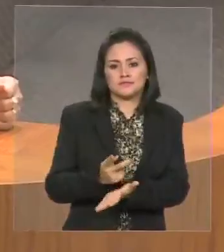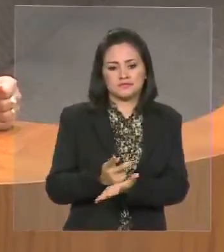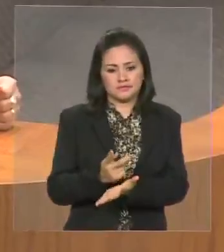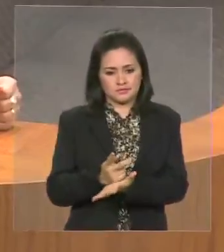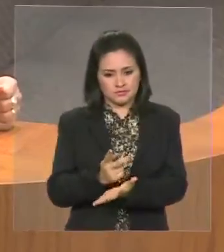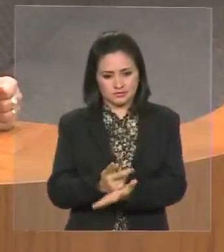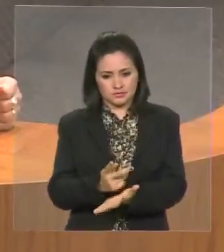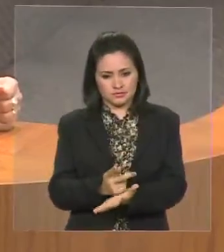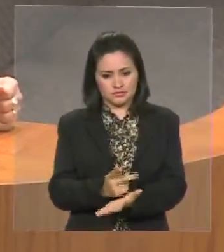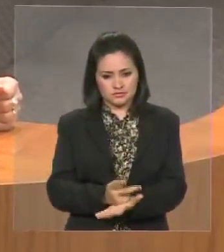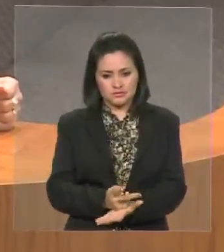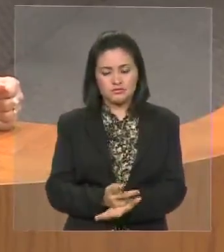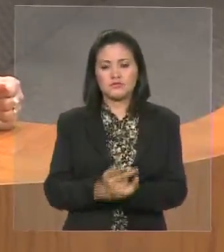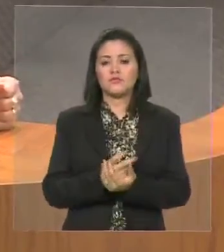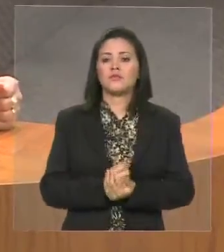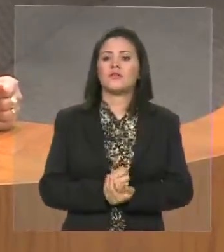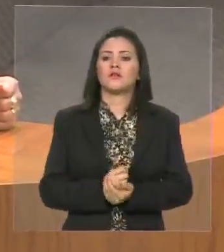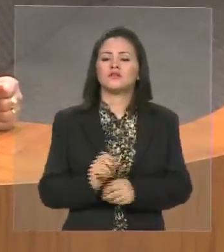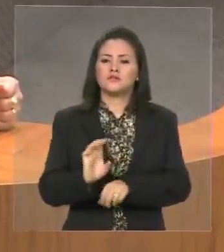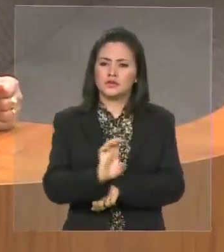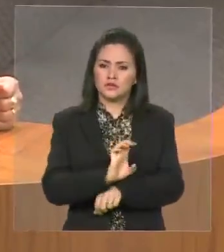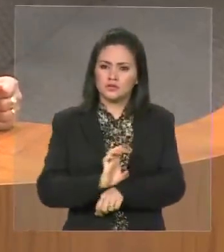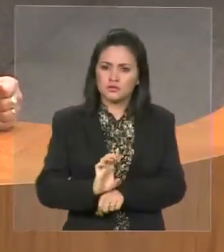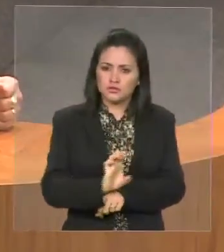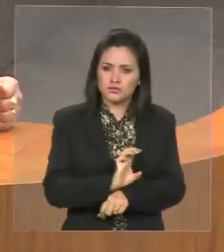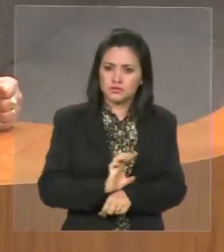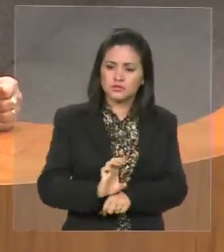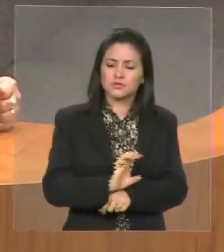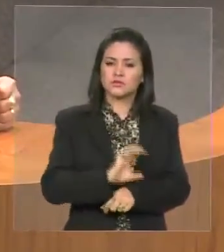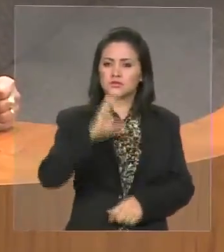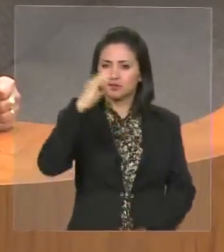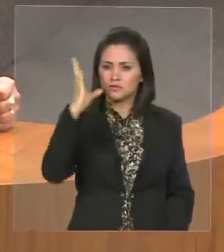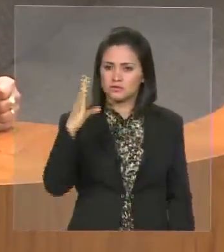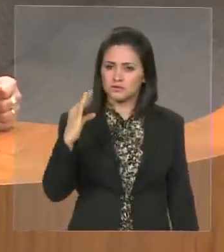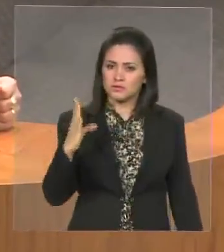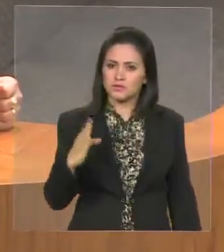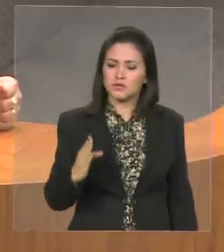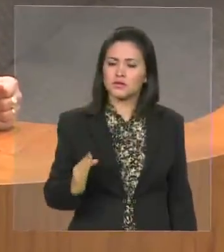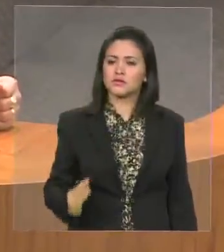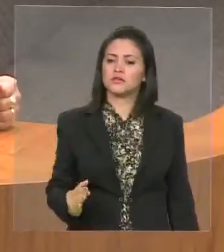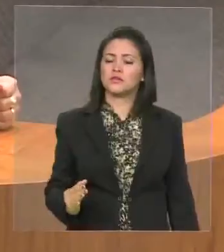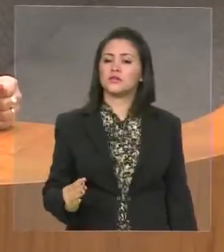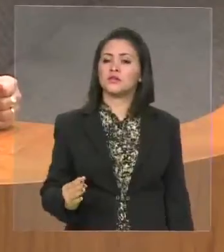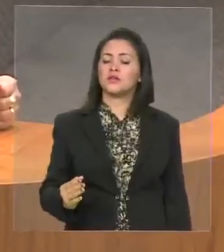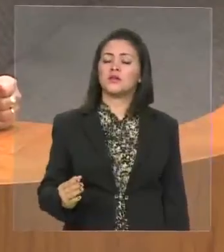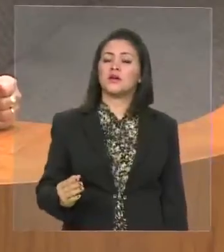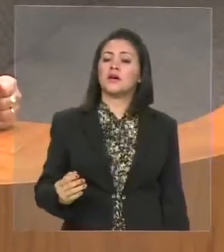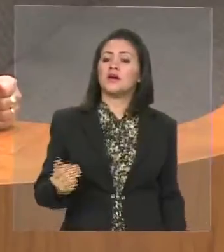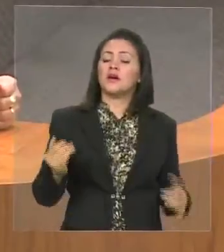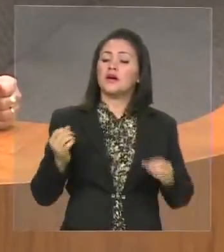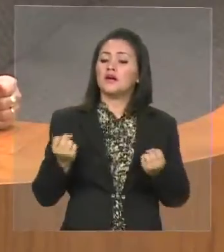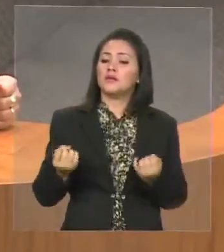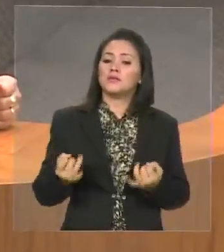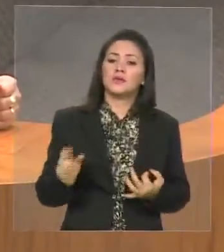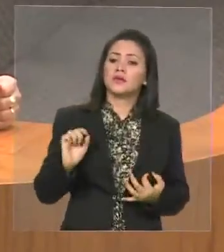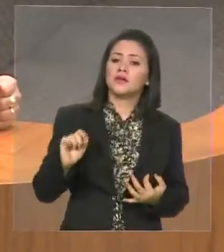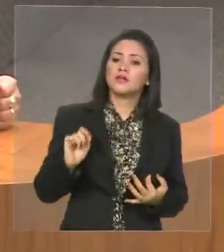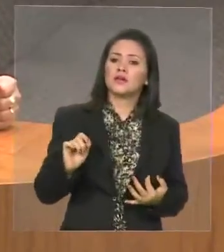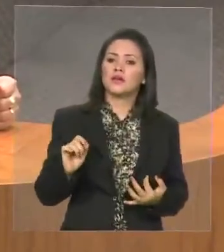na Constituição do nosso país, diz que a vontade do povo é soberana.